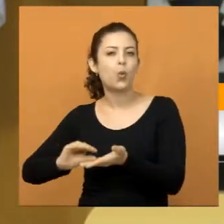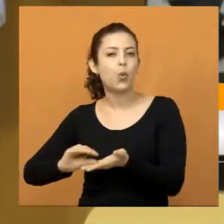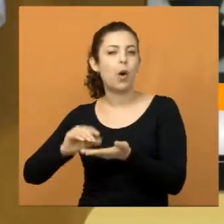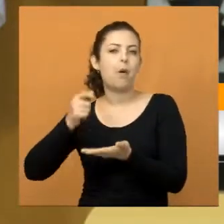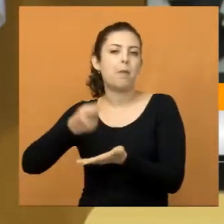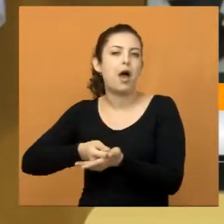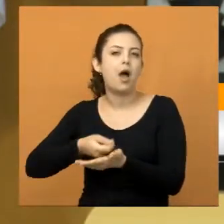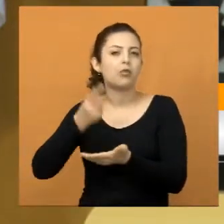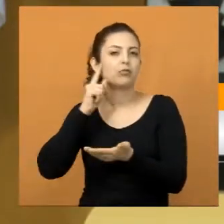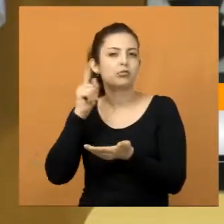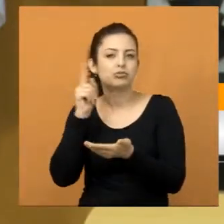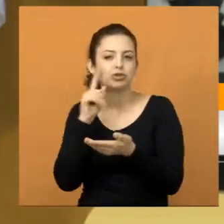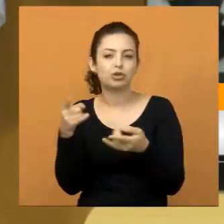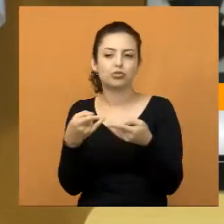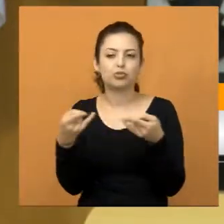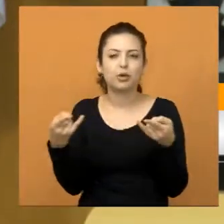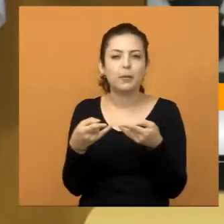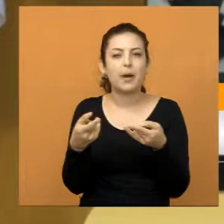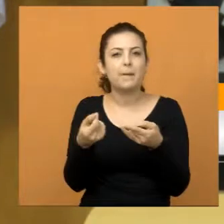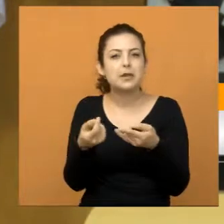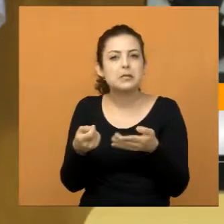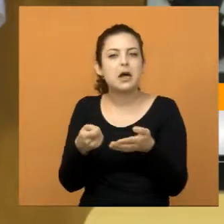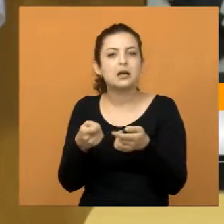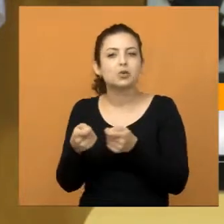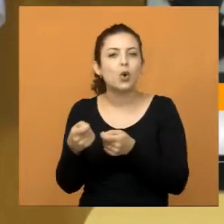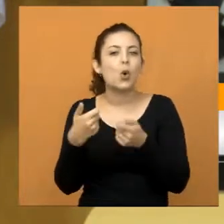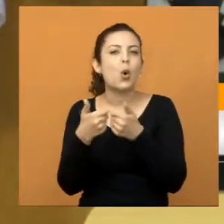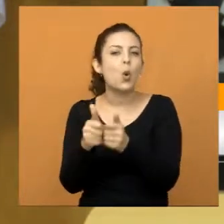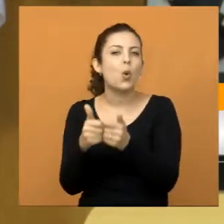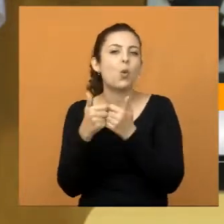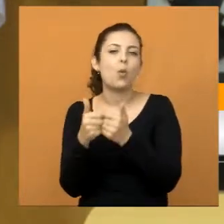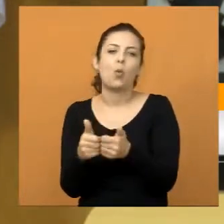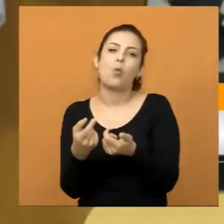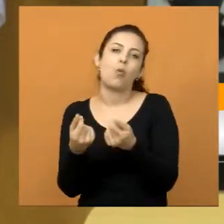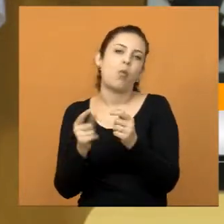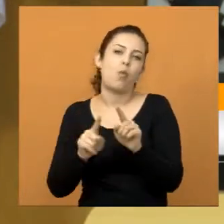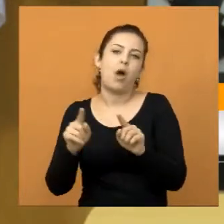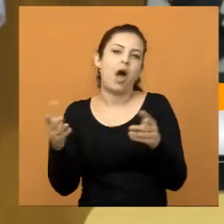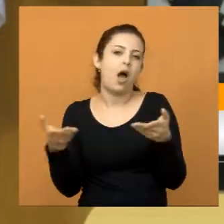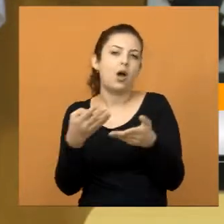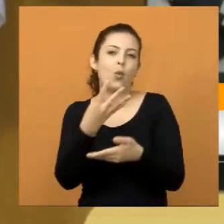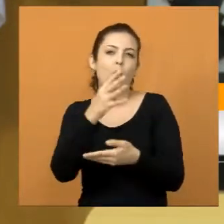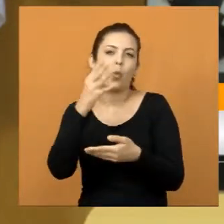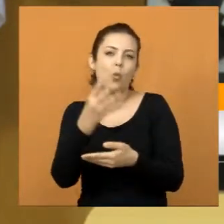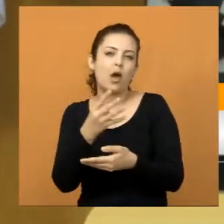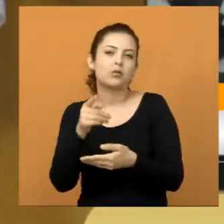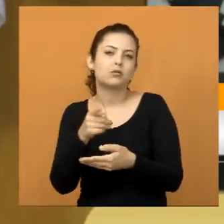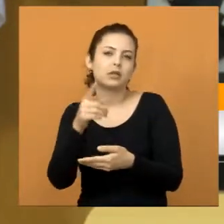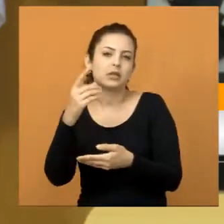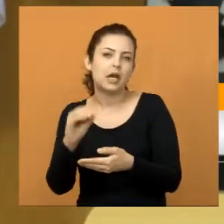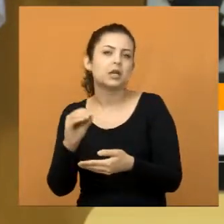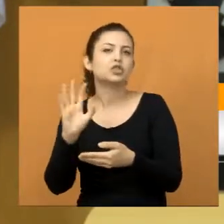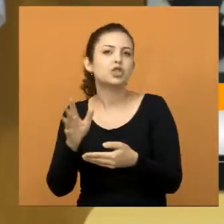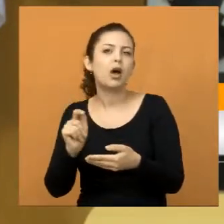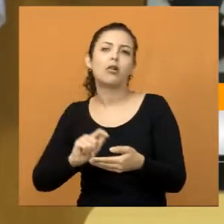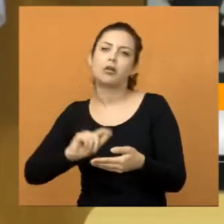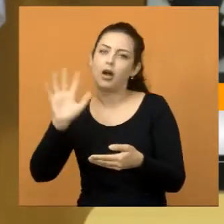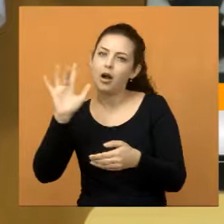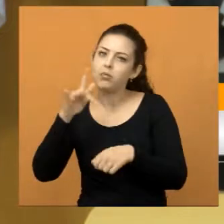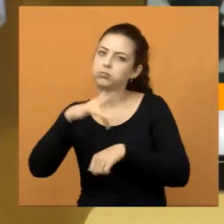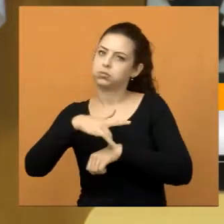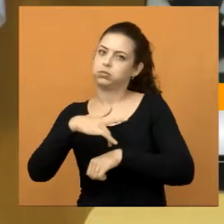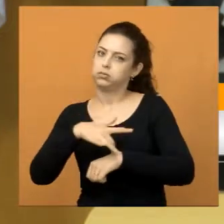a passagem do dia a dia, que a gente já sabe que até o valor que se encontra hoje de 4,10, ela já é um